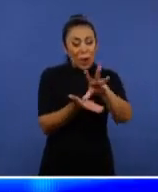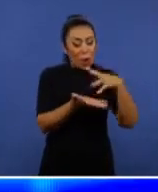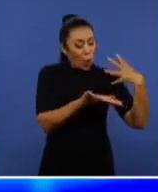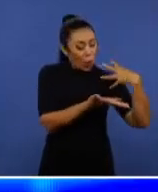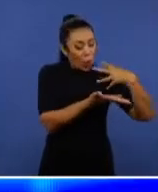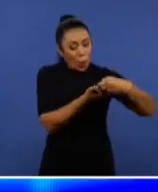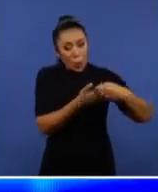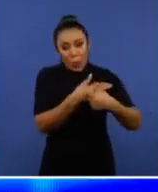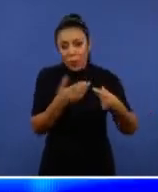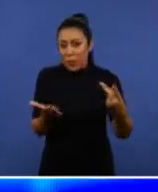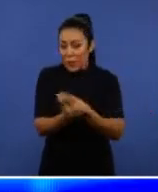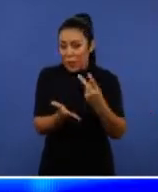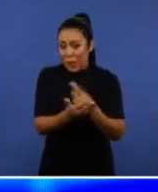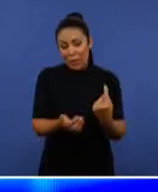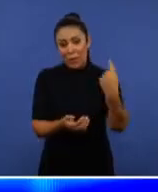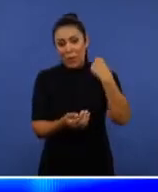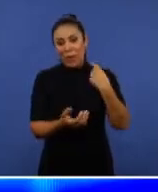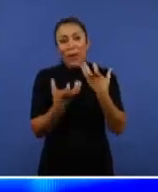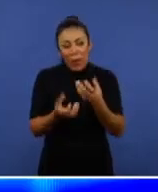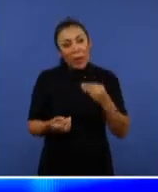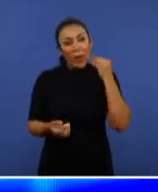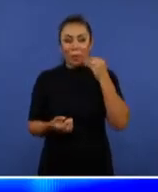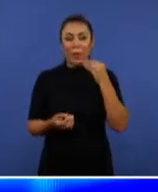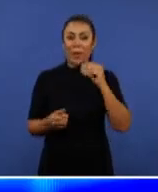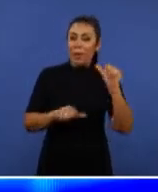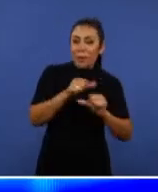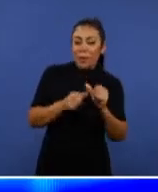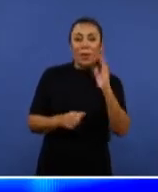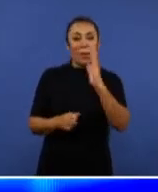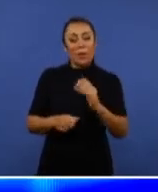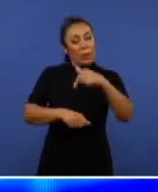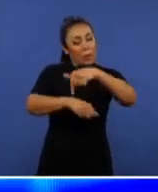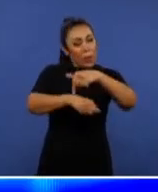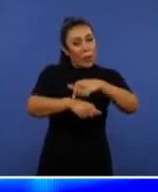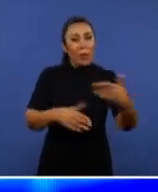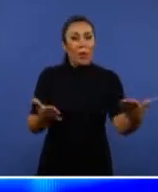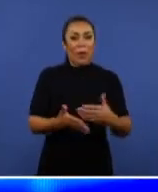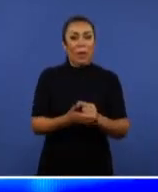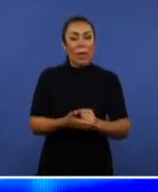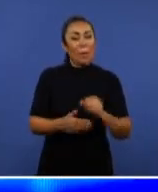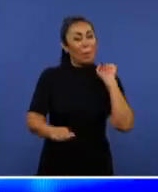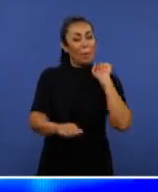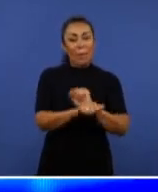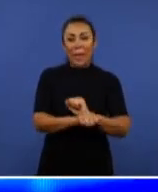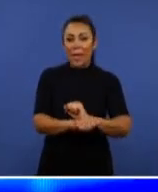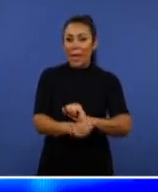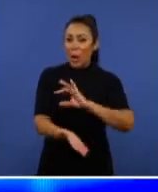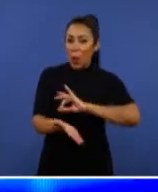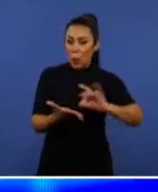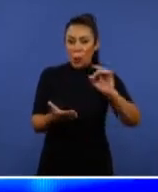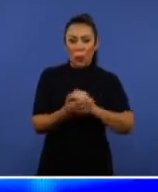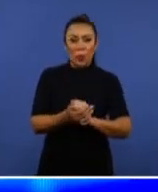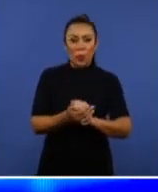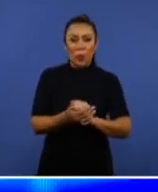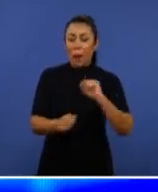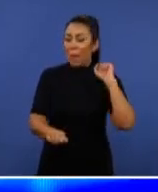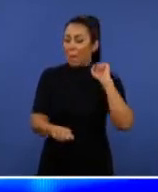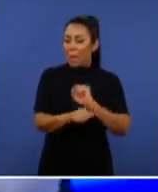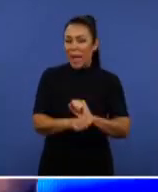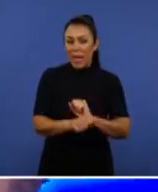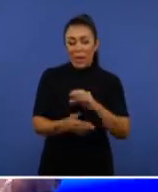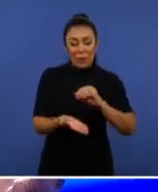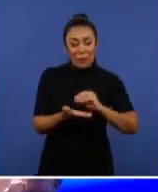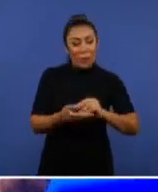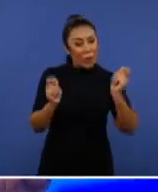diferente. Não vai. Me dê uma oportunidade, vamos mudar o Brasil, está na hora, chega de ódio, chega de competência, sabe, chega de projeto,